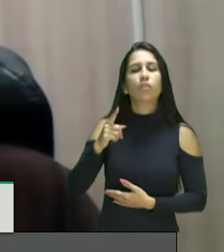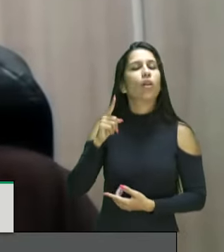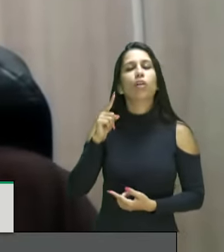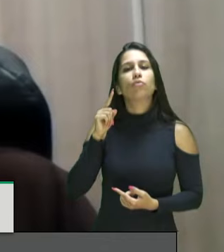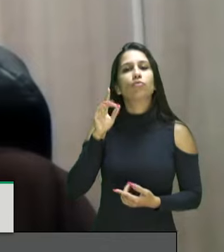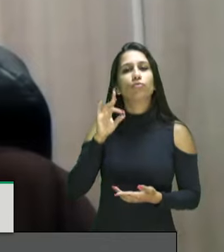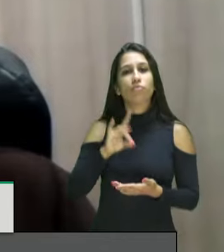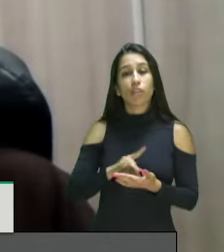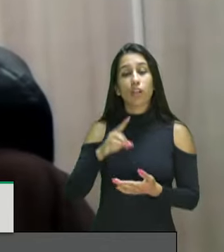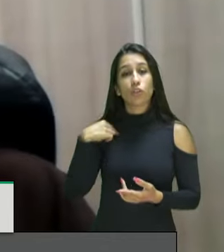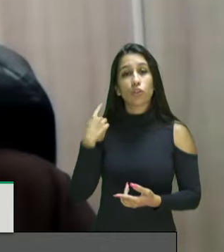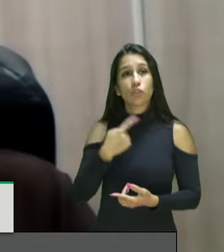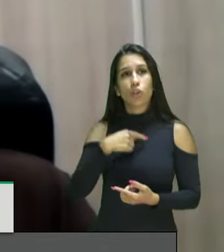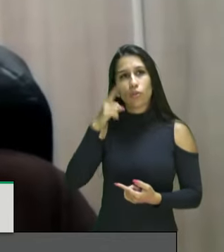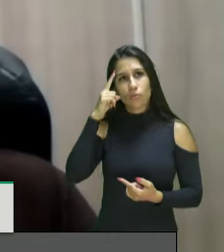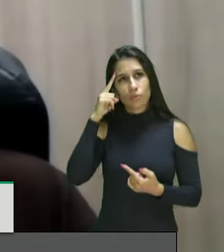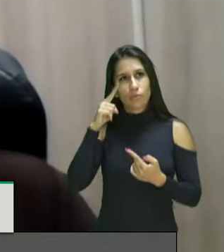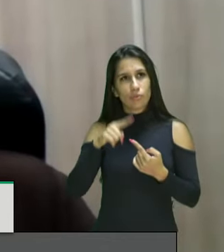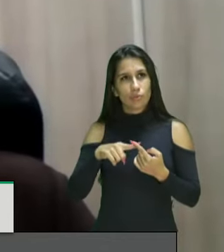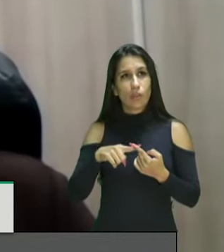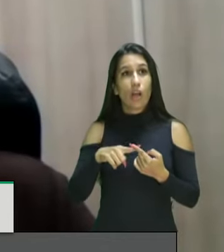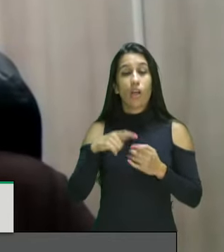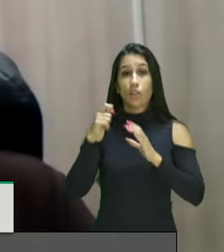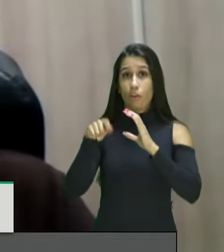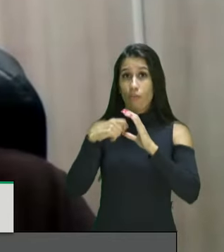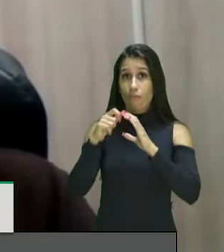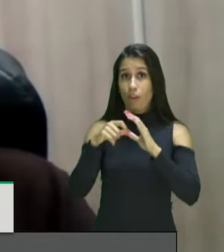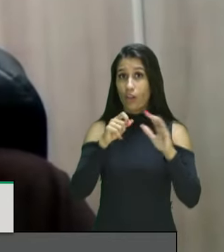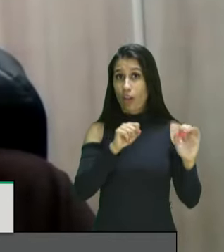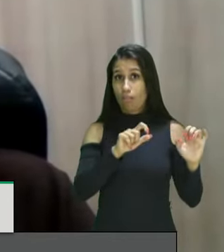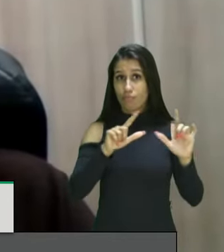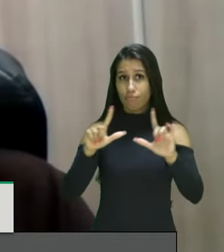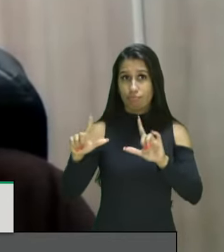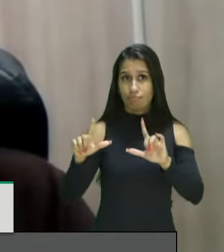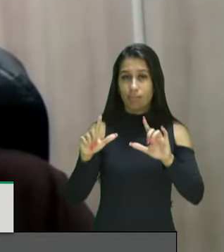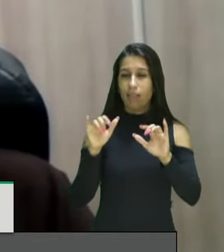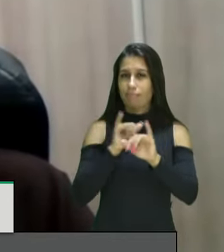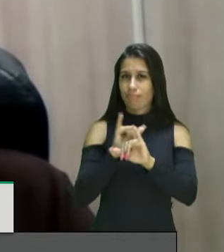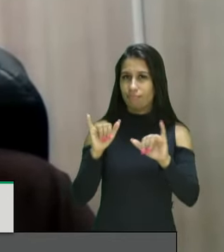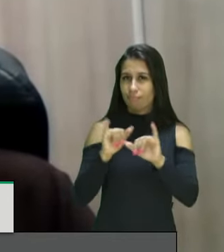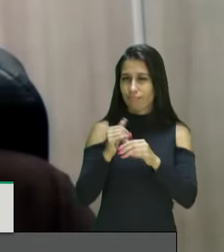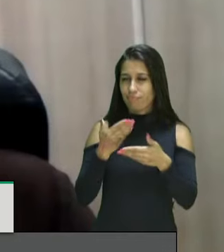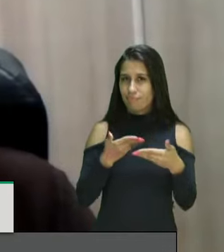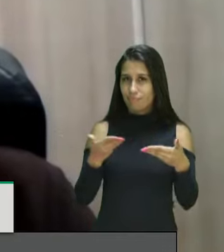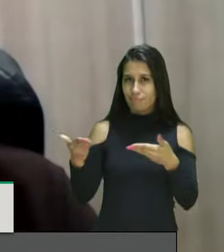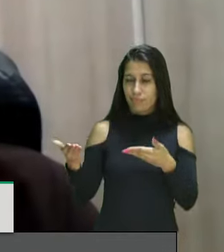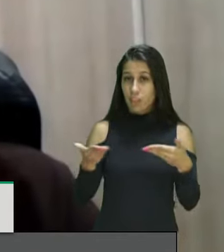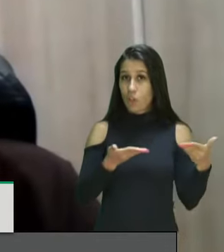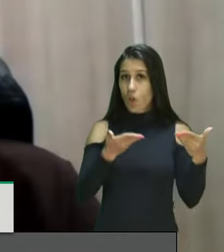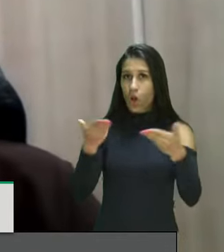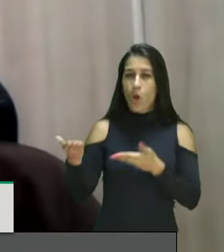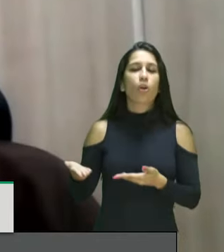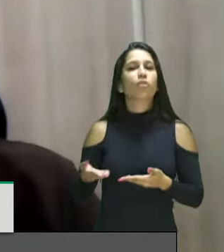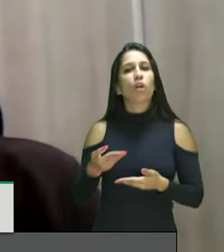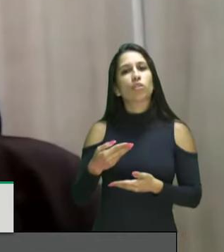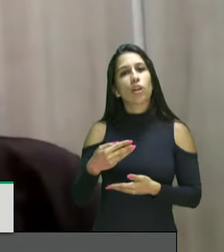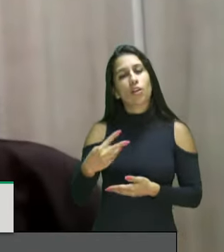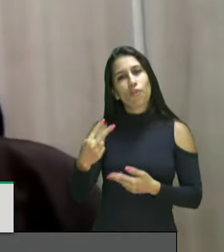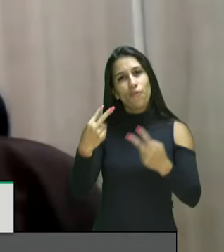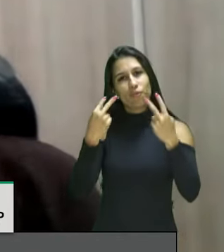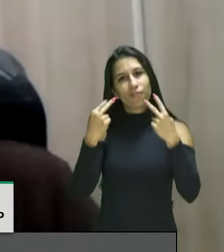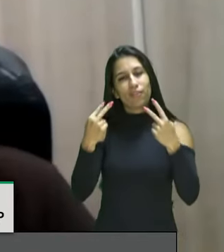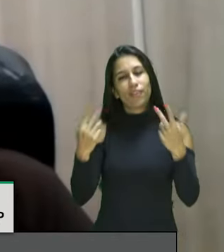era compartilhar o vídeo da nossa campanha apresentar a todos e todos que nos assistem